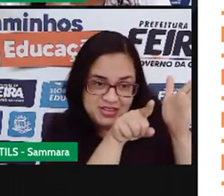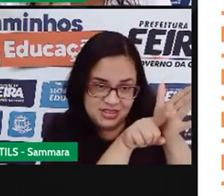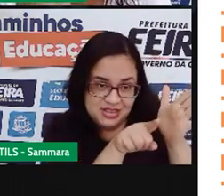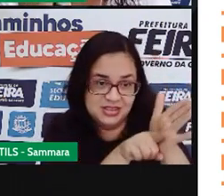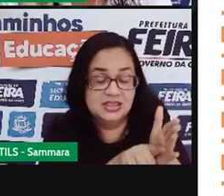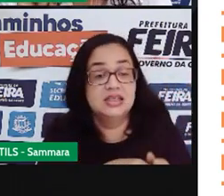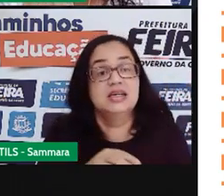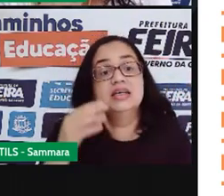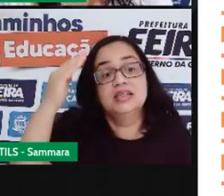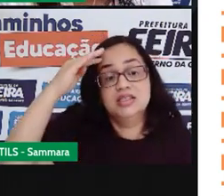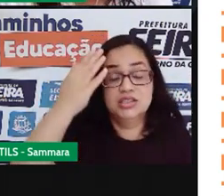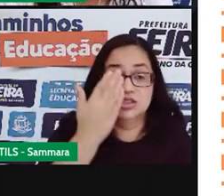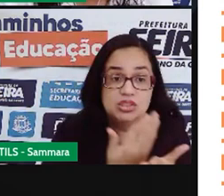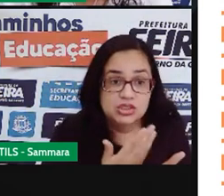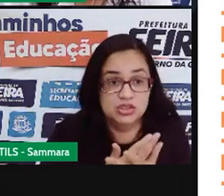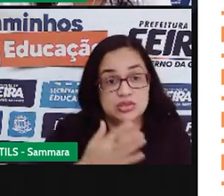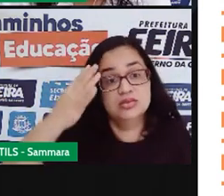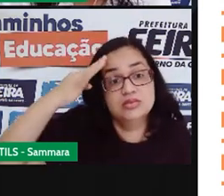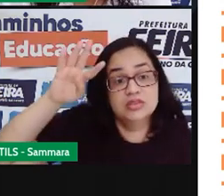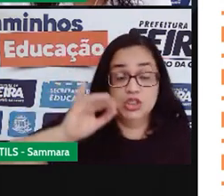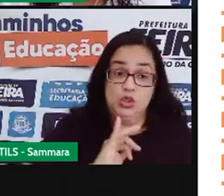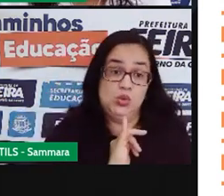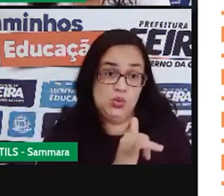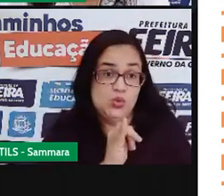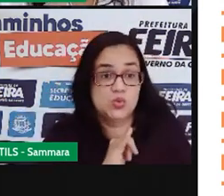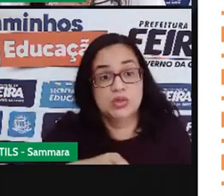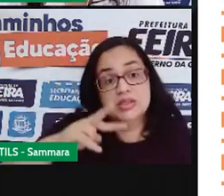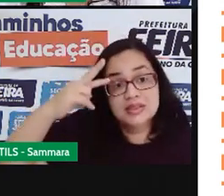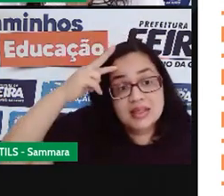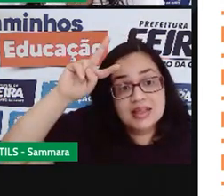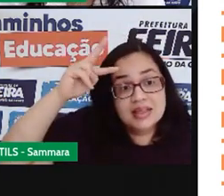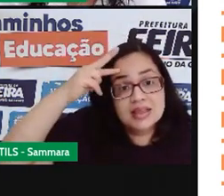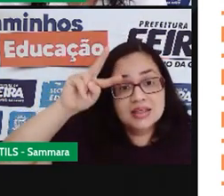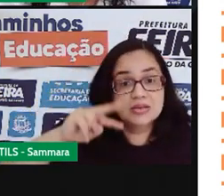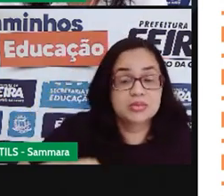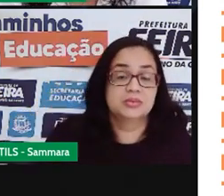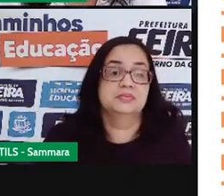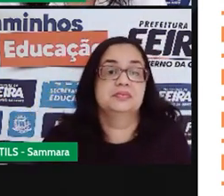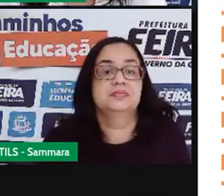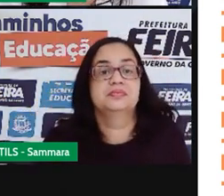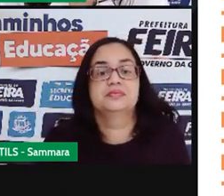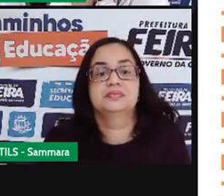fábulas e contos. Lembra? Isso mesmo.